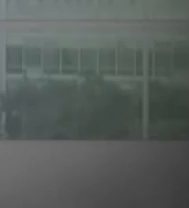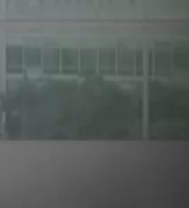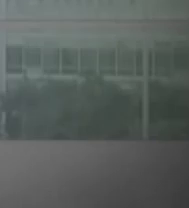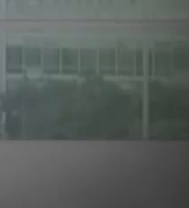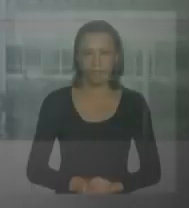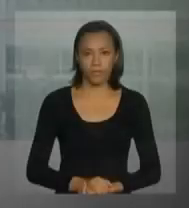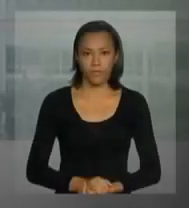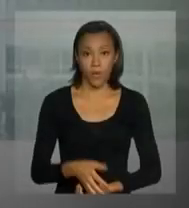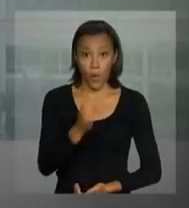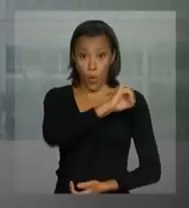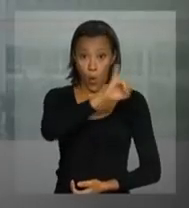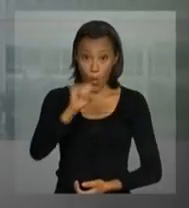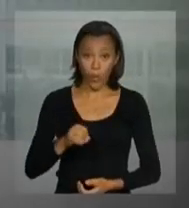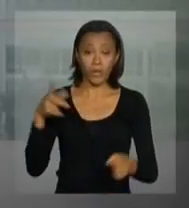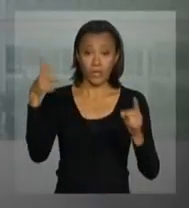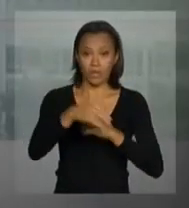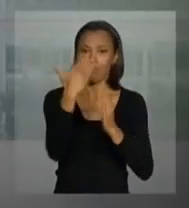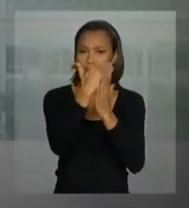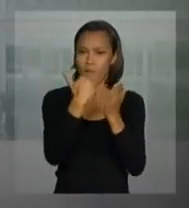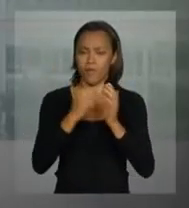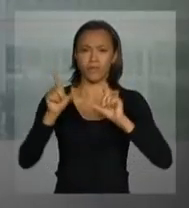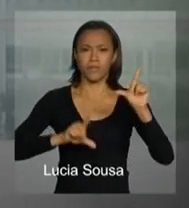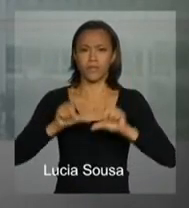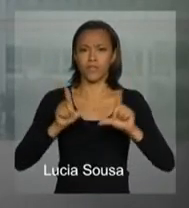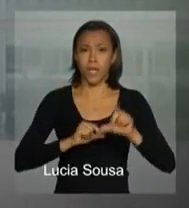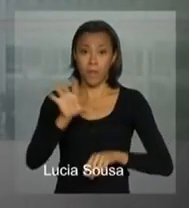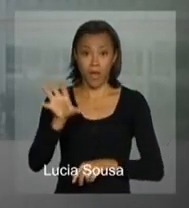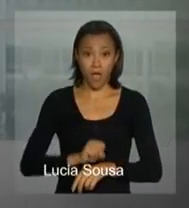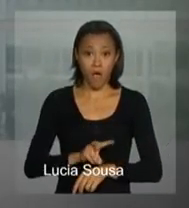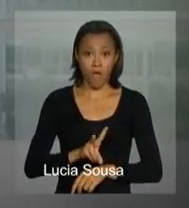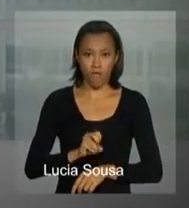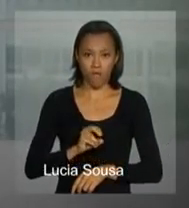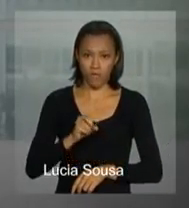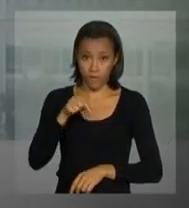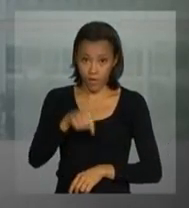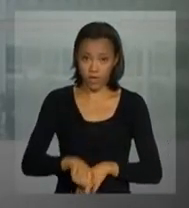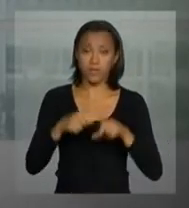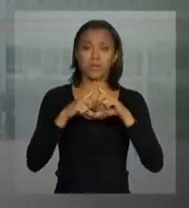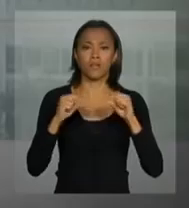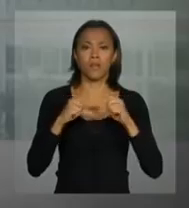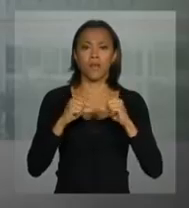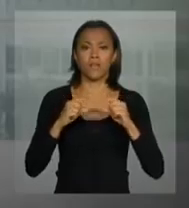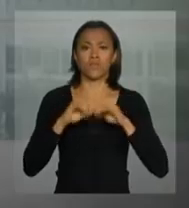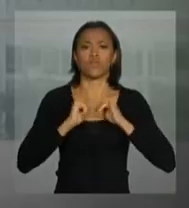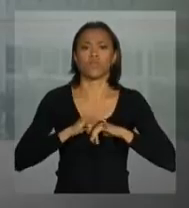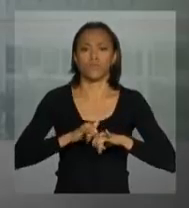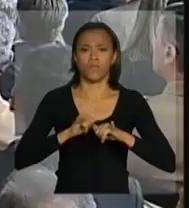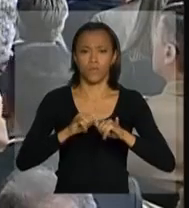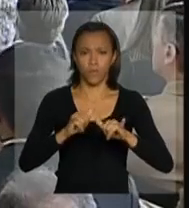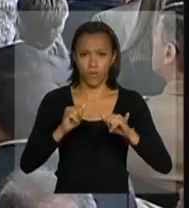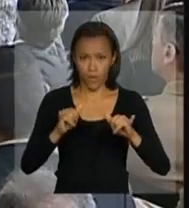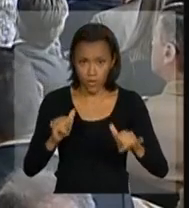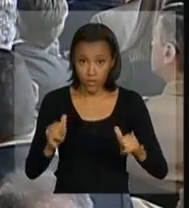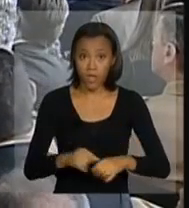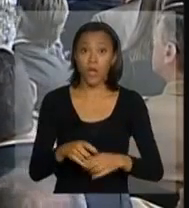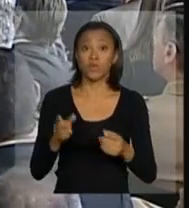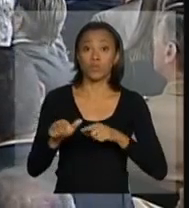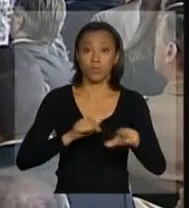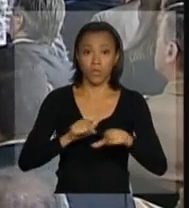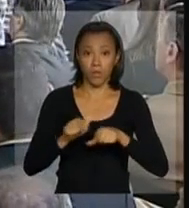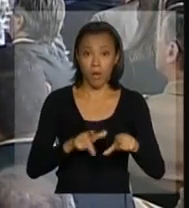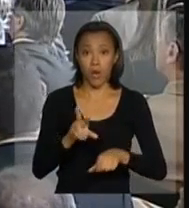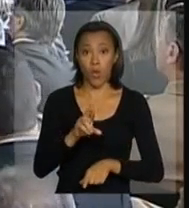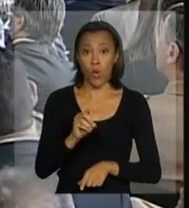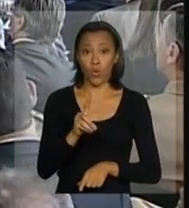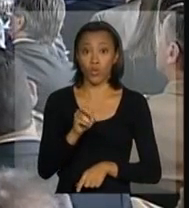Olá, interrompemos a programação para transmitir ao vivo de Brasília o lançamento da operação rodovida